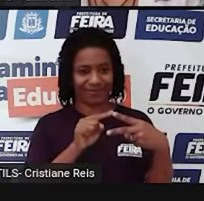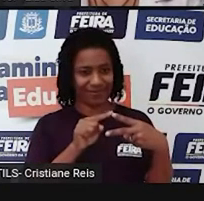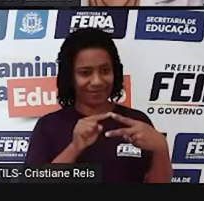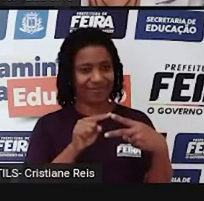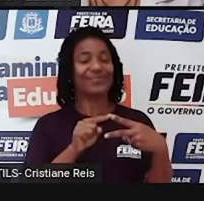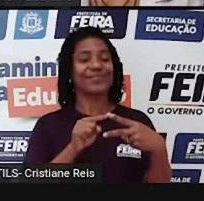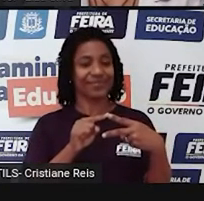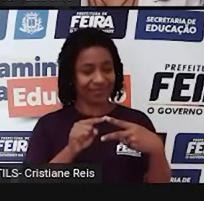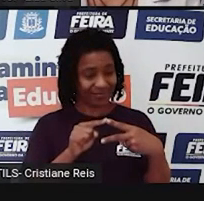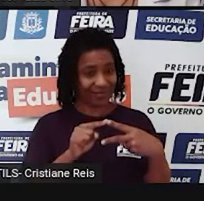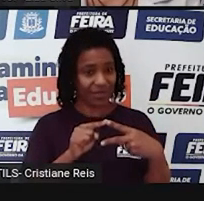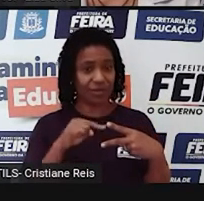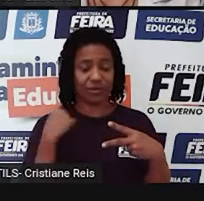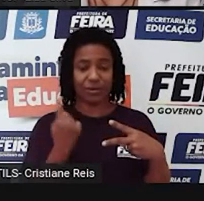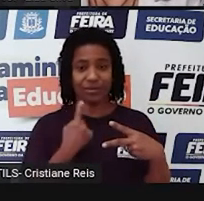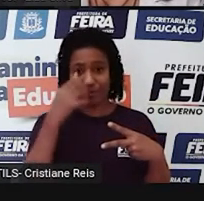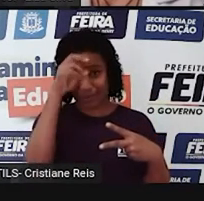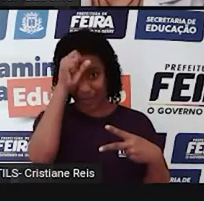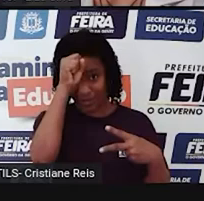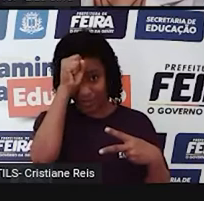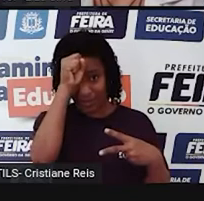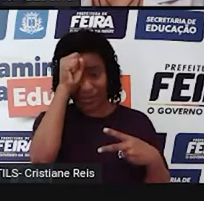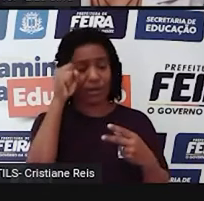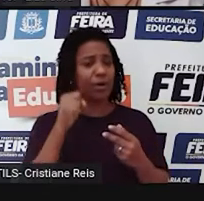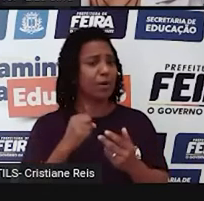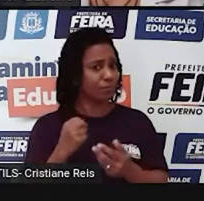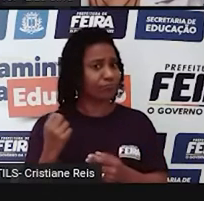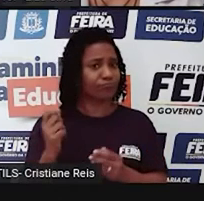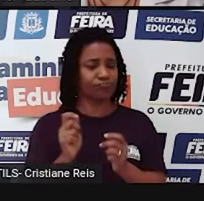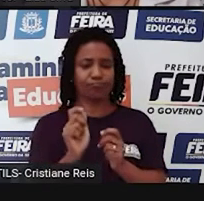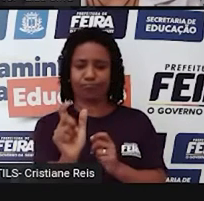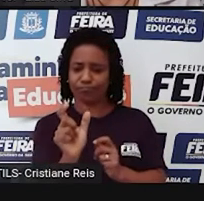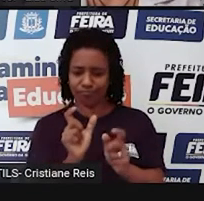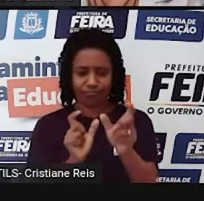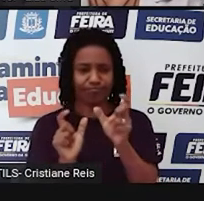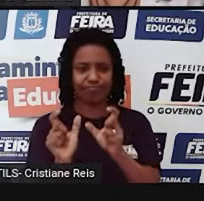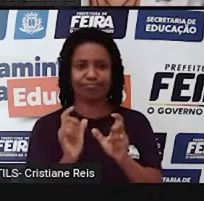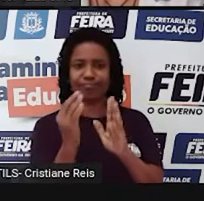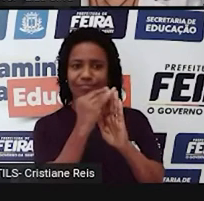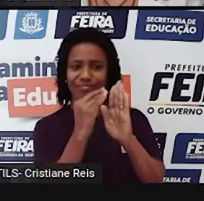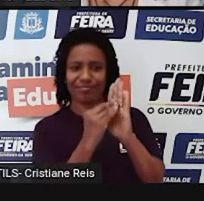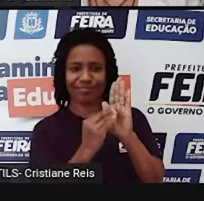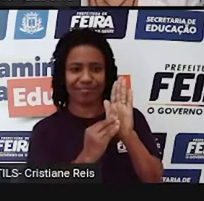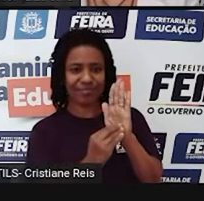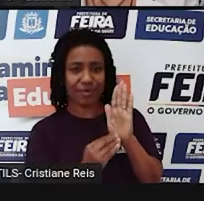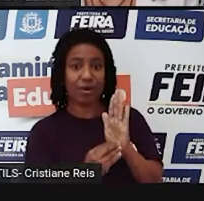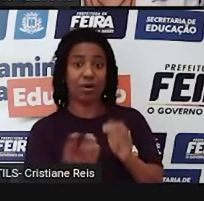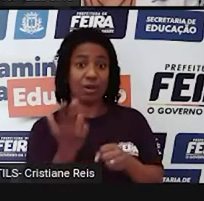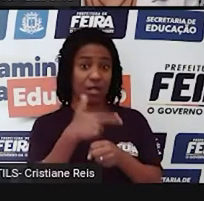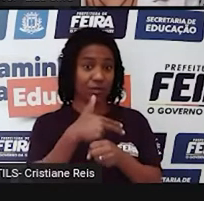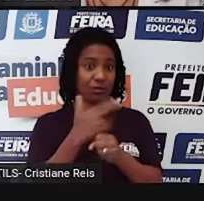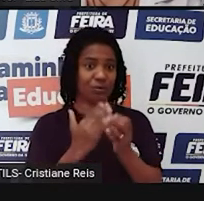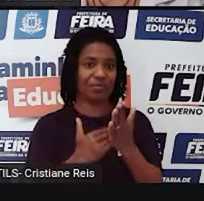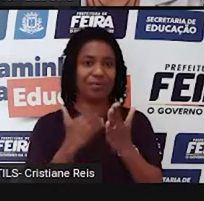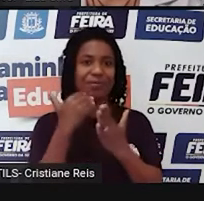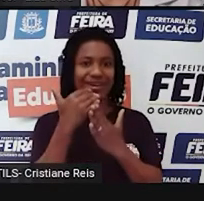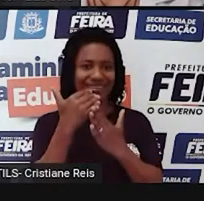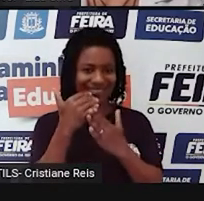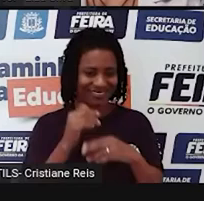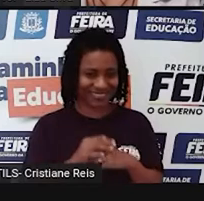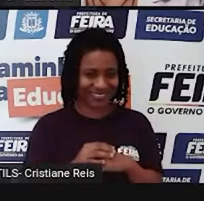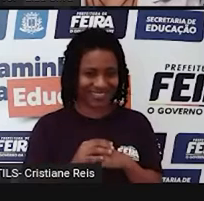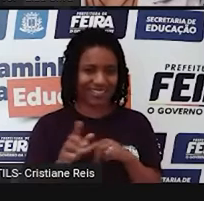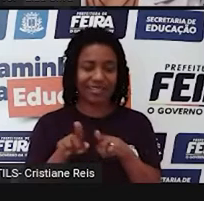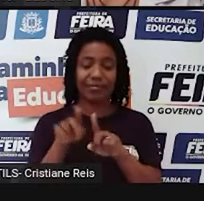focalizada em construir e ampliar repertório lexical. Relativo ao contexto social do estudante,